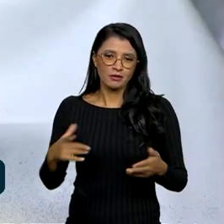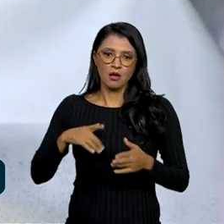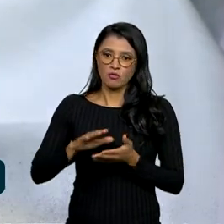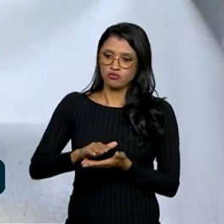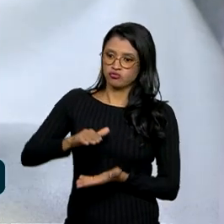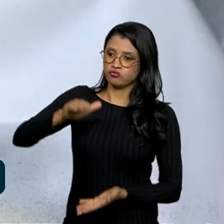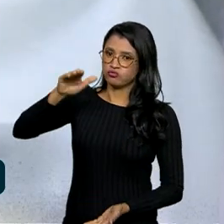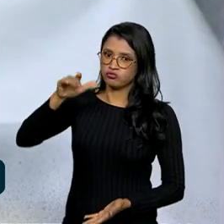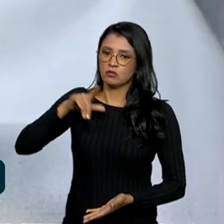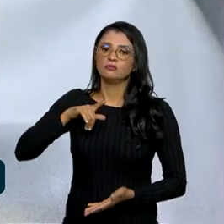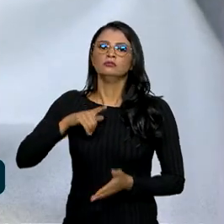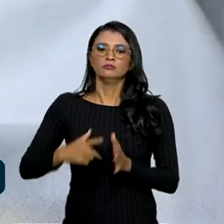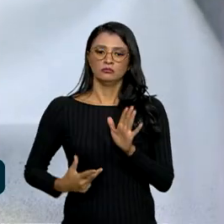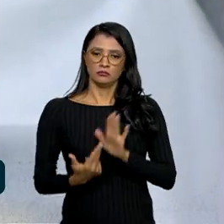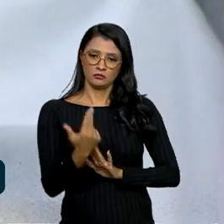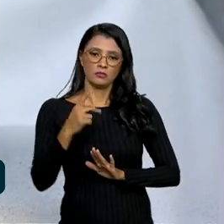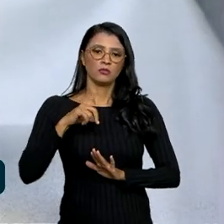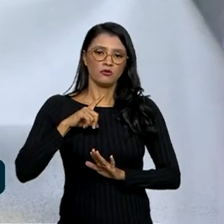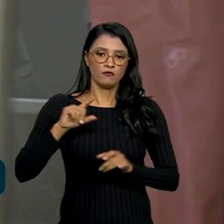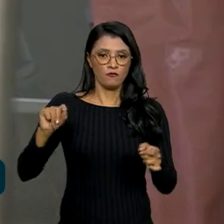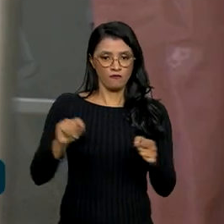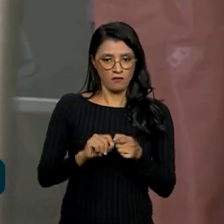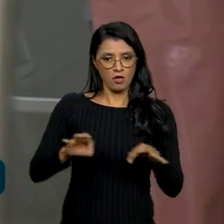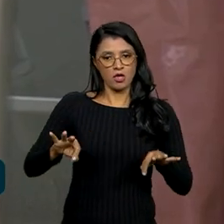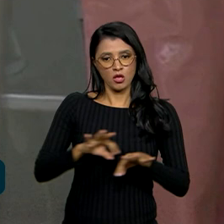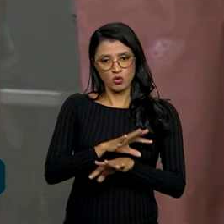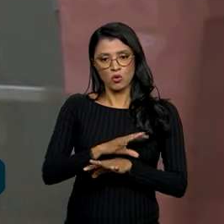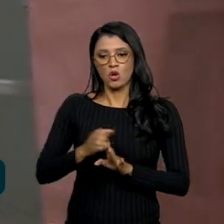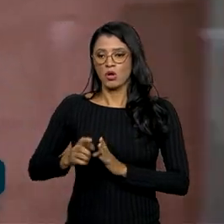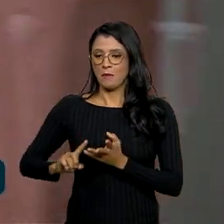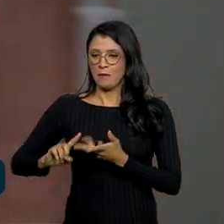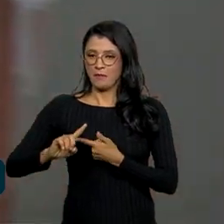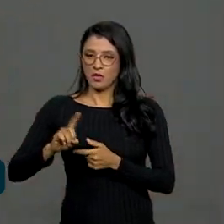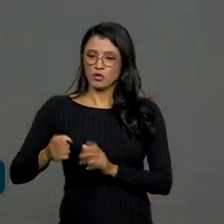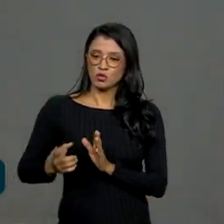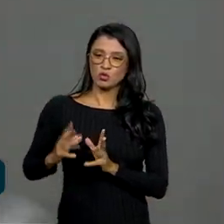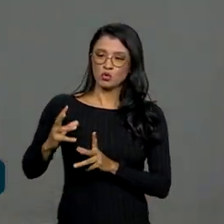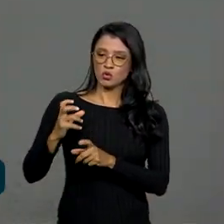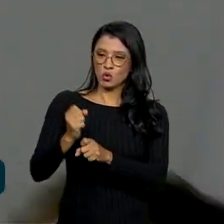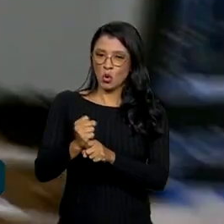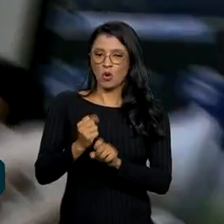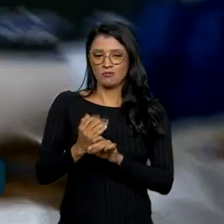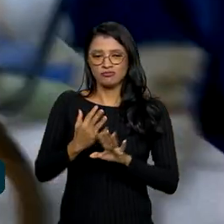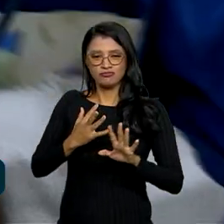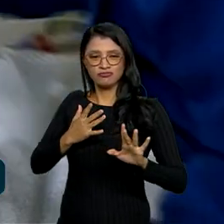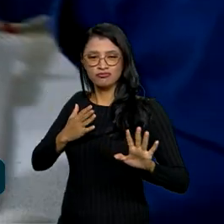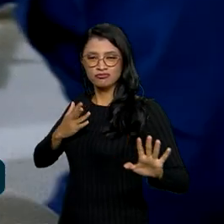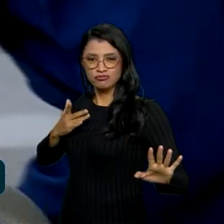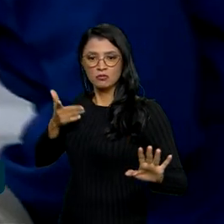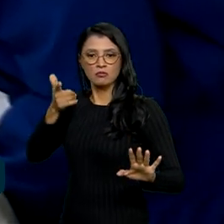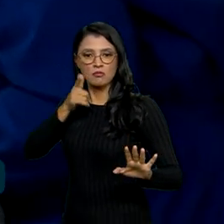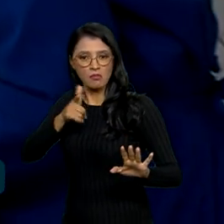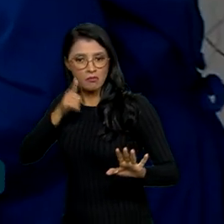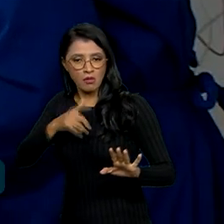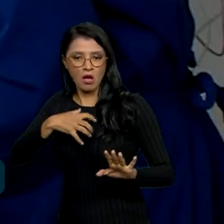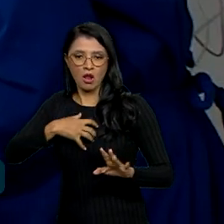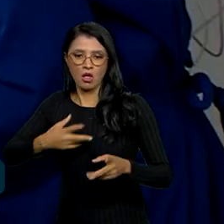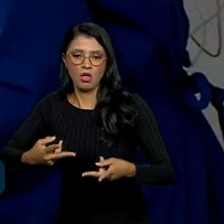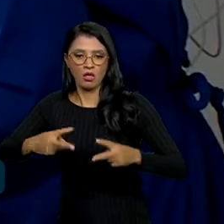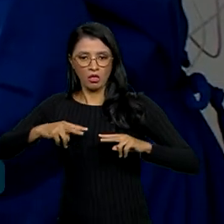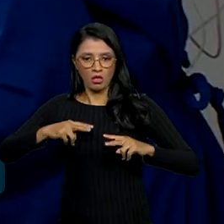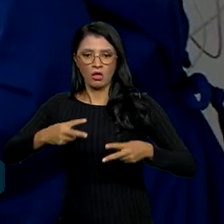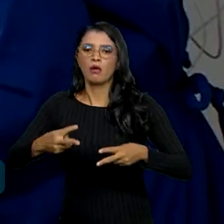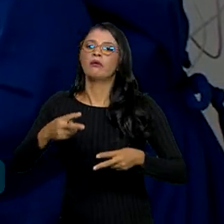procedimentos de transplantes realizados, a quantidade de pessoas em lista de espera para receber um órgão